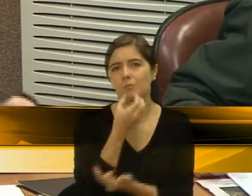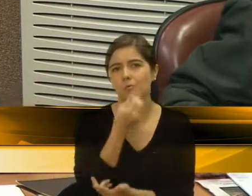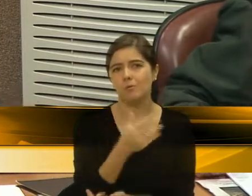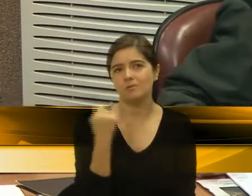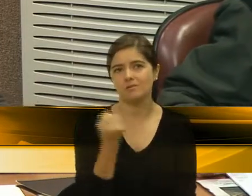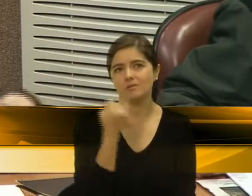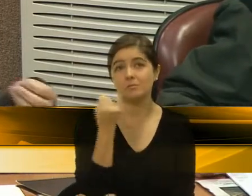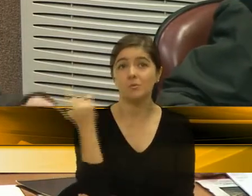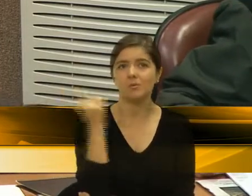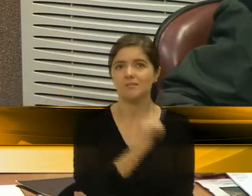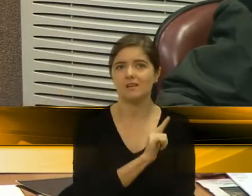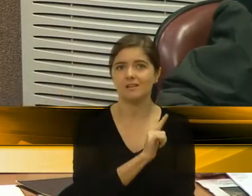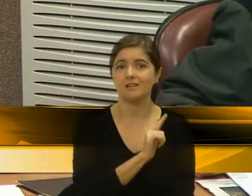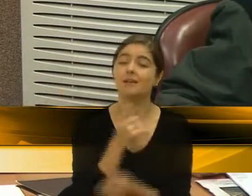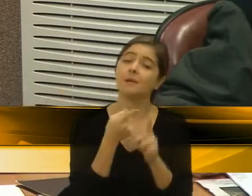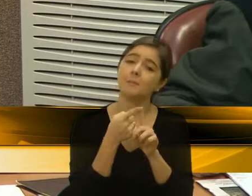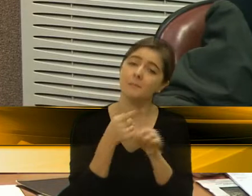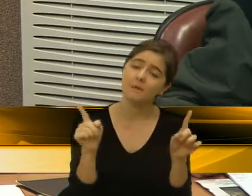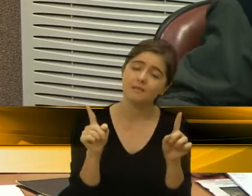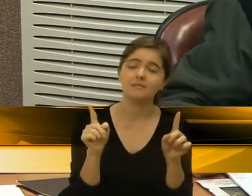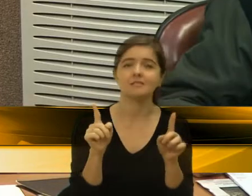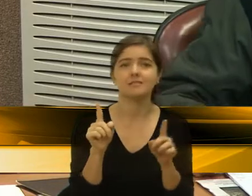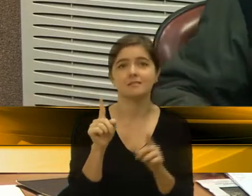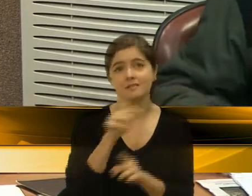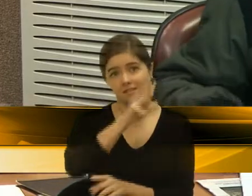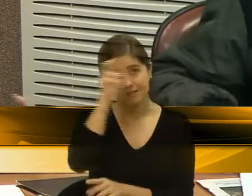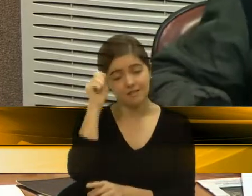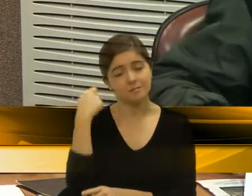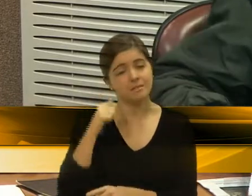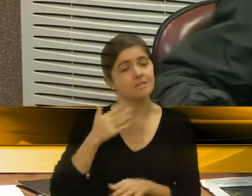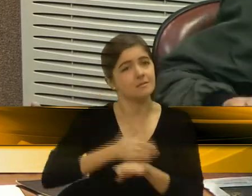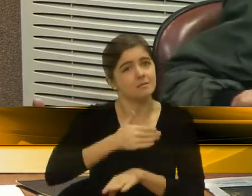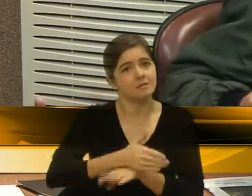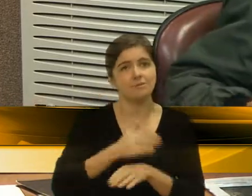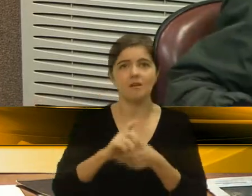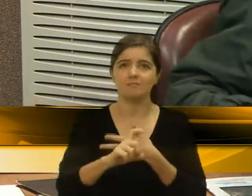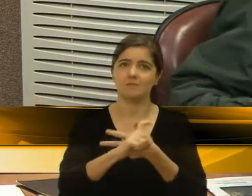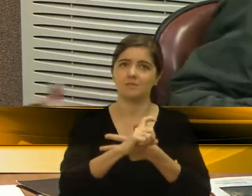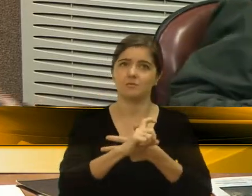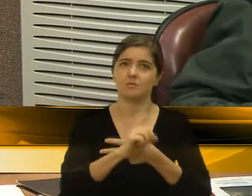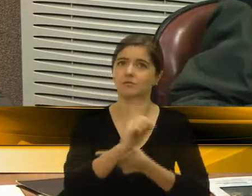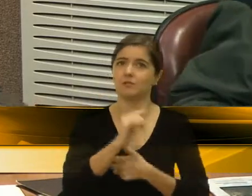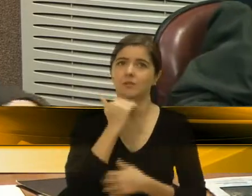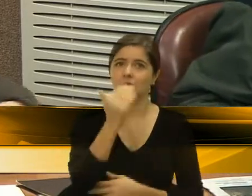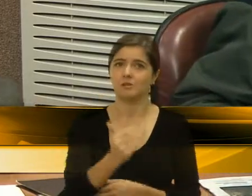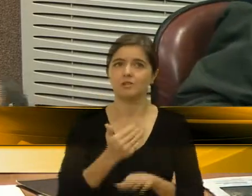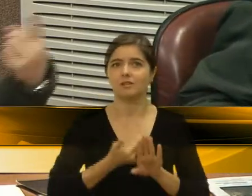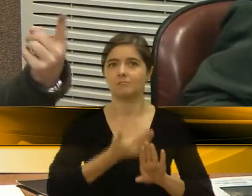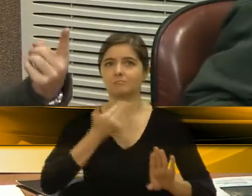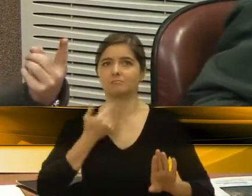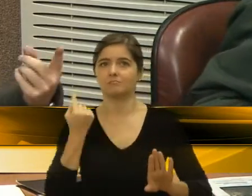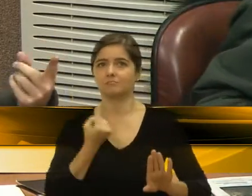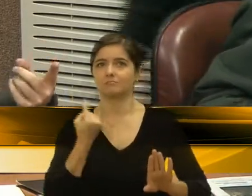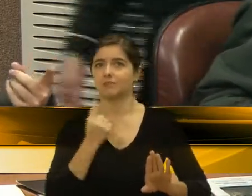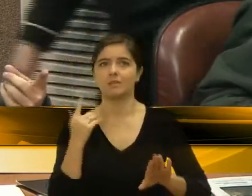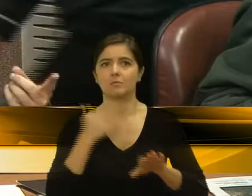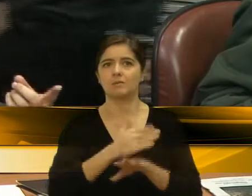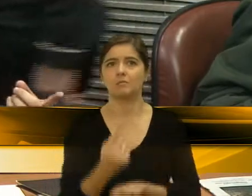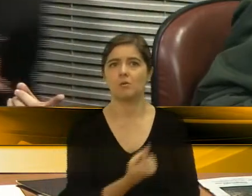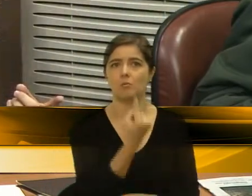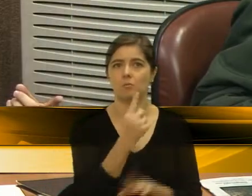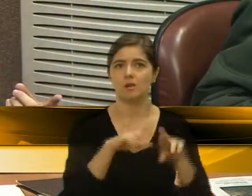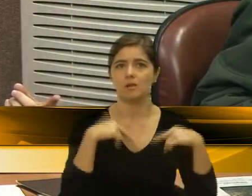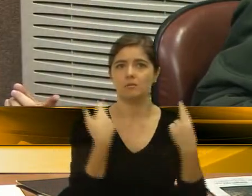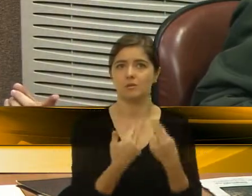e buscados, mas o município tem que participar. O município tem que se envolver. Não adianta ficar se isolando e não participar de uma reunião desde